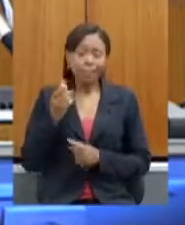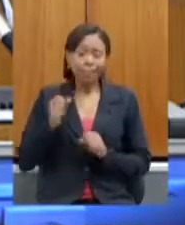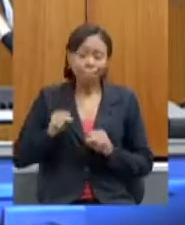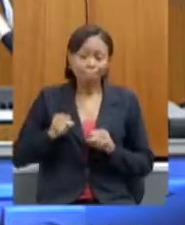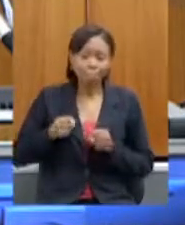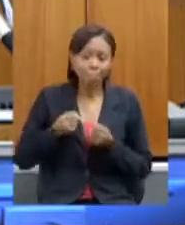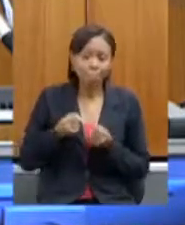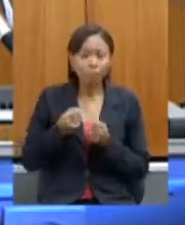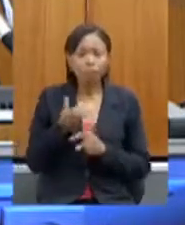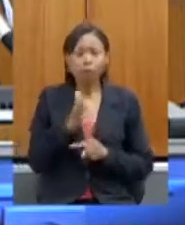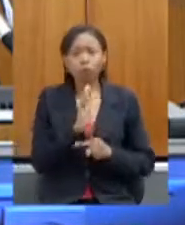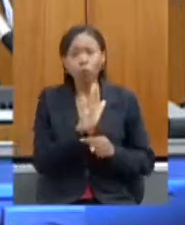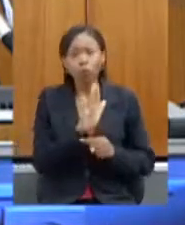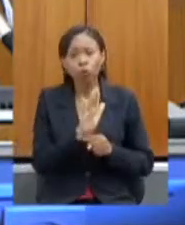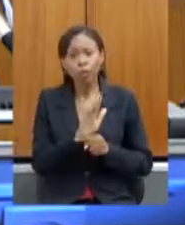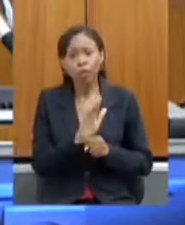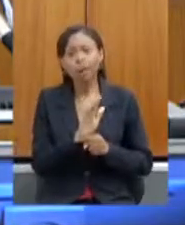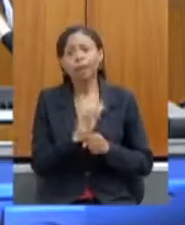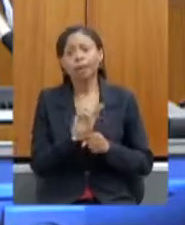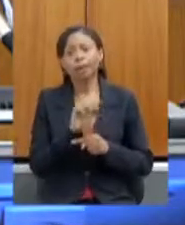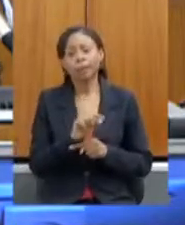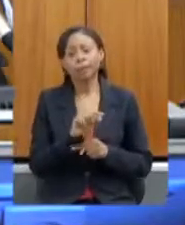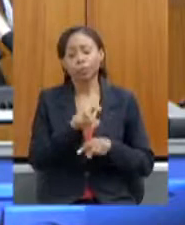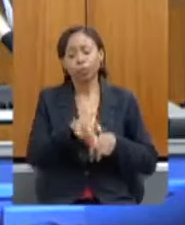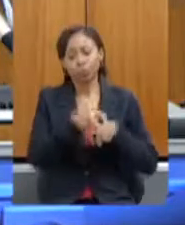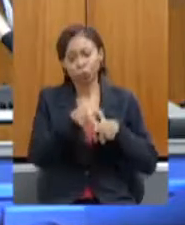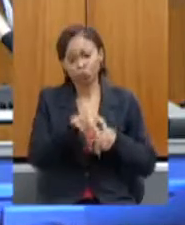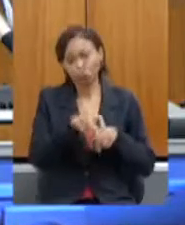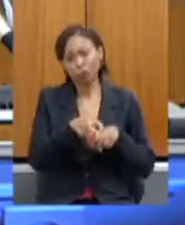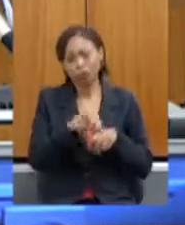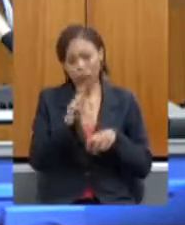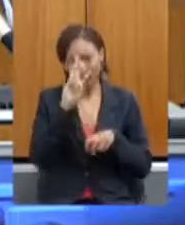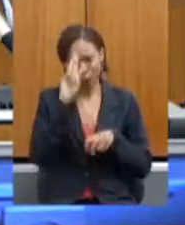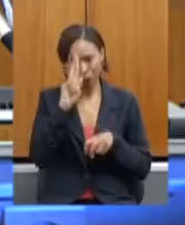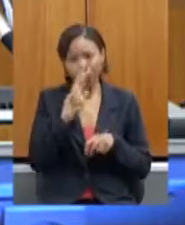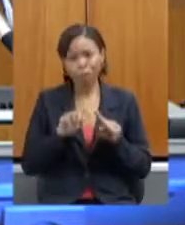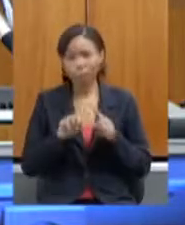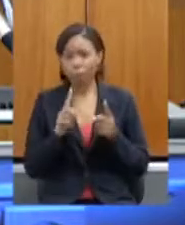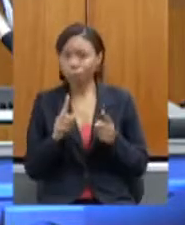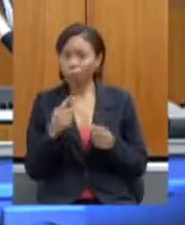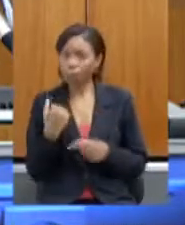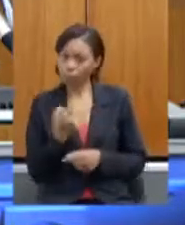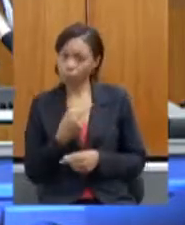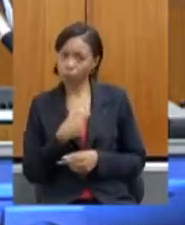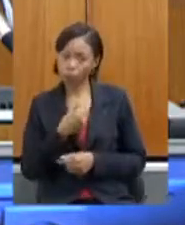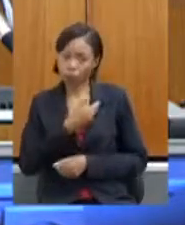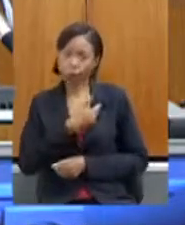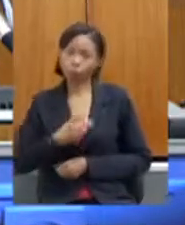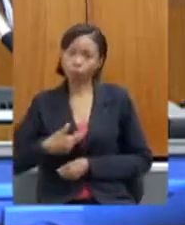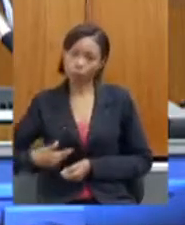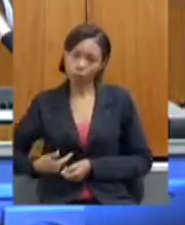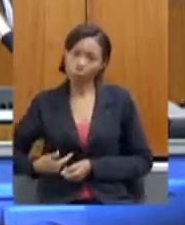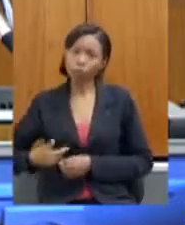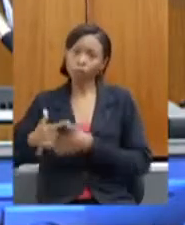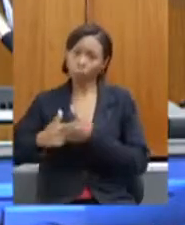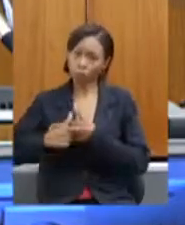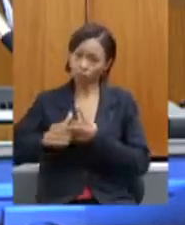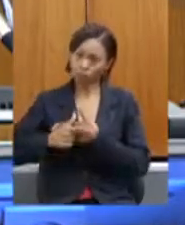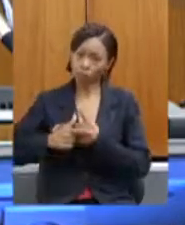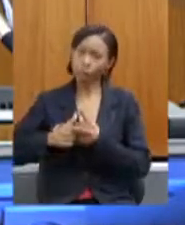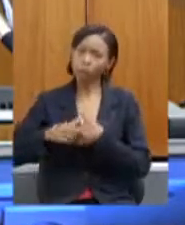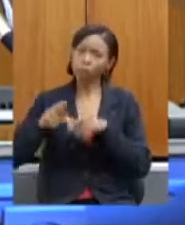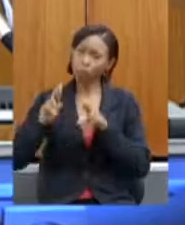muitas situações nós não podemos simplesmente abrir mão do nosso papel enquanto governo que é de uma regulamentação